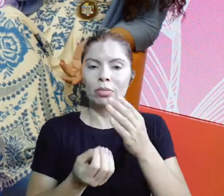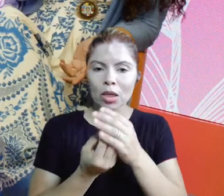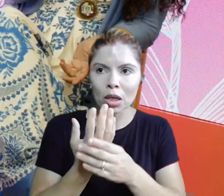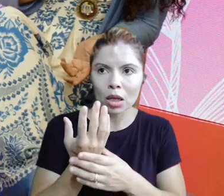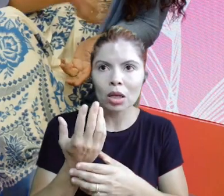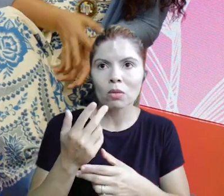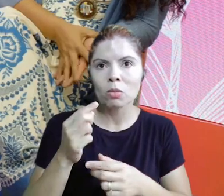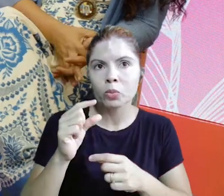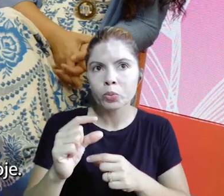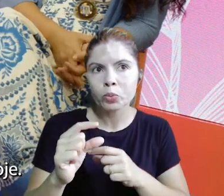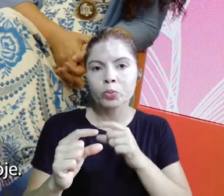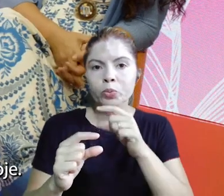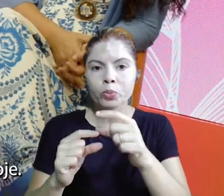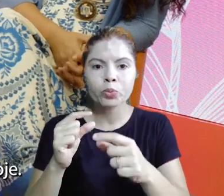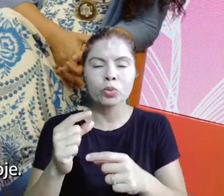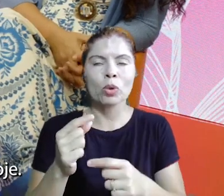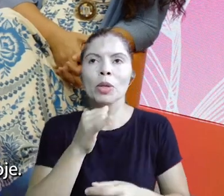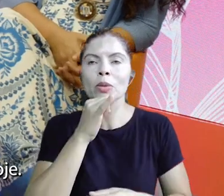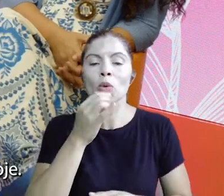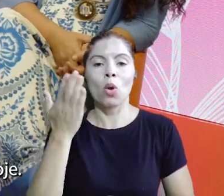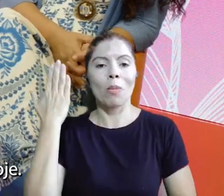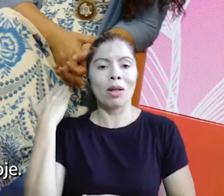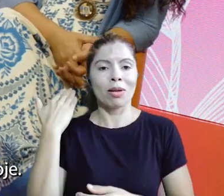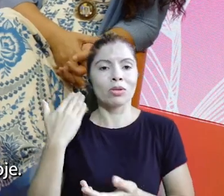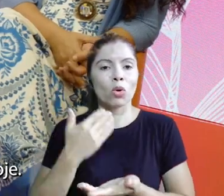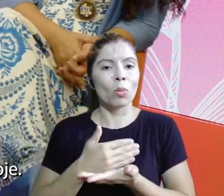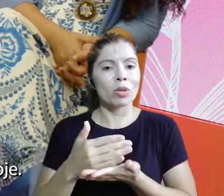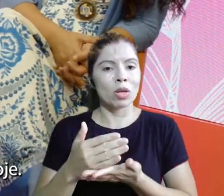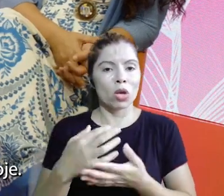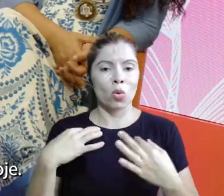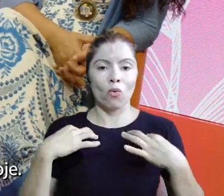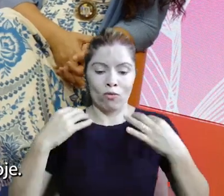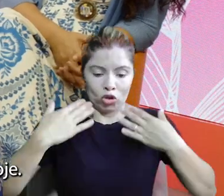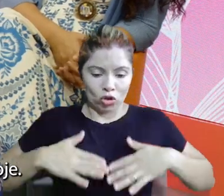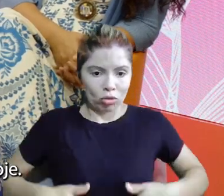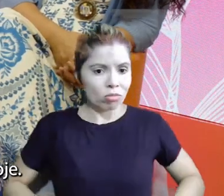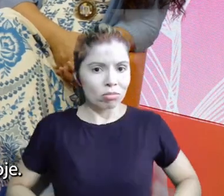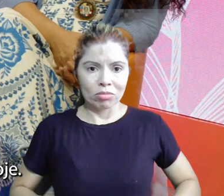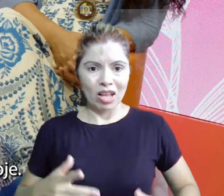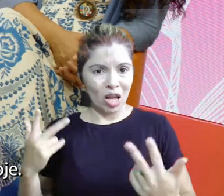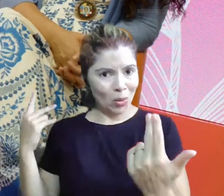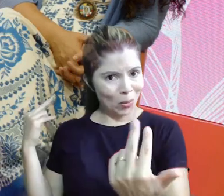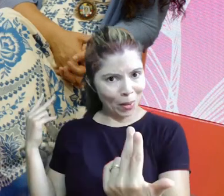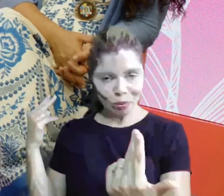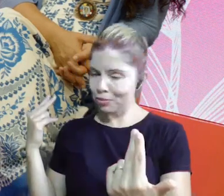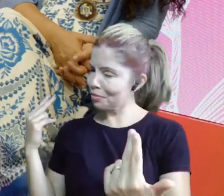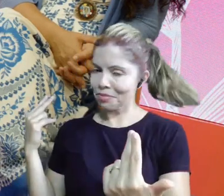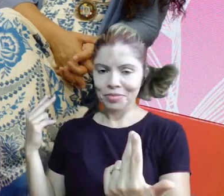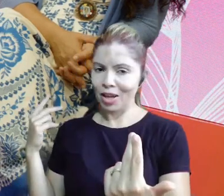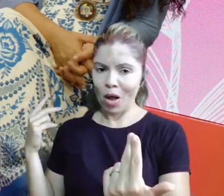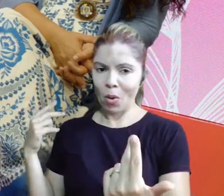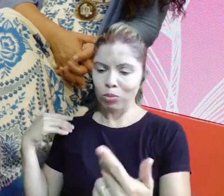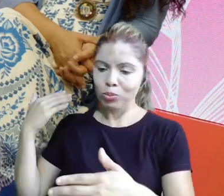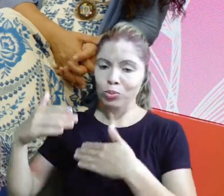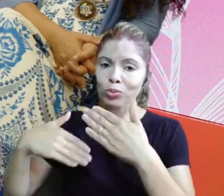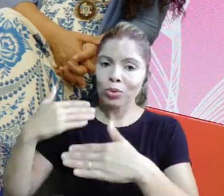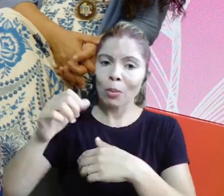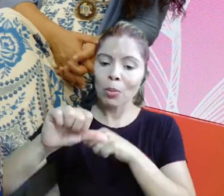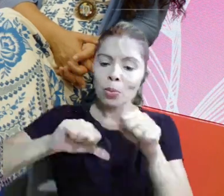vai montando, aí, com que eu comecei lá atrás com os vestidos, não é mais o que é hoje. E aí você está sempre se